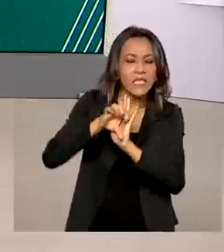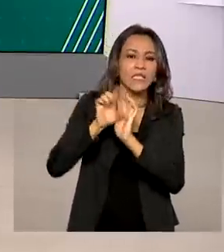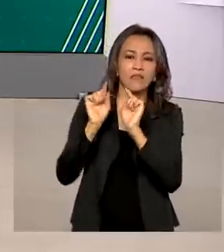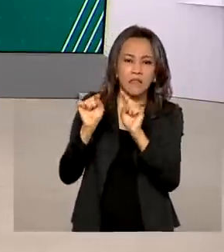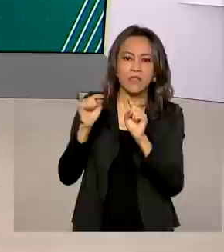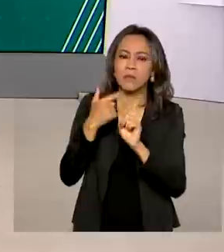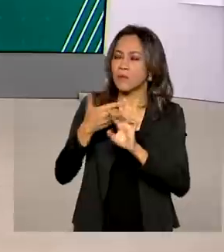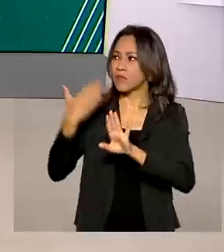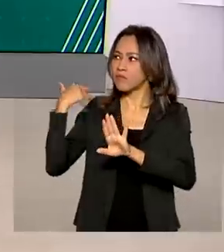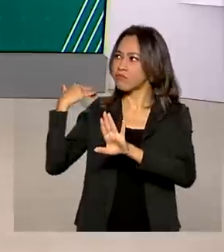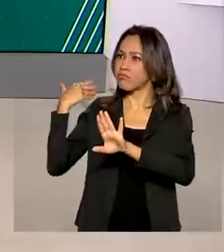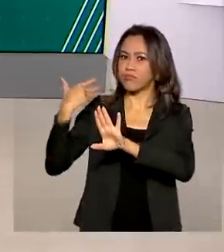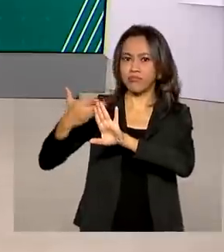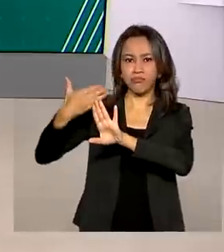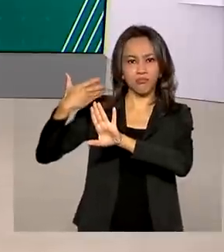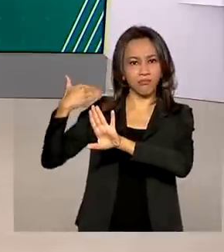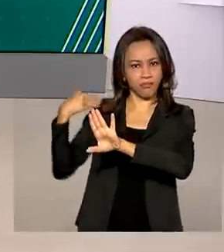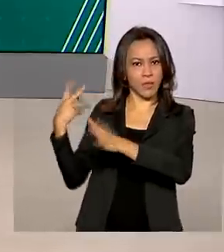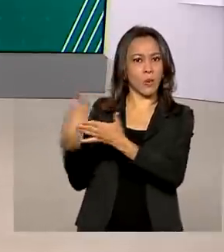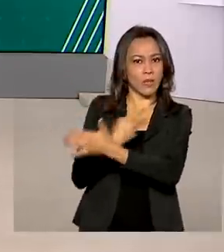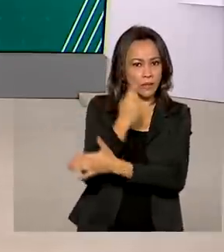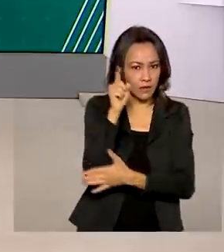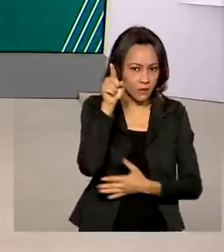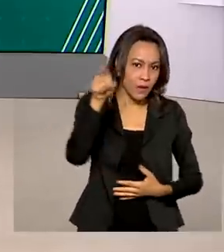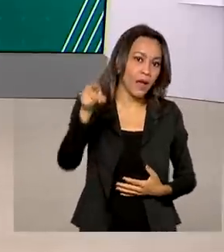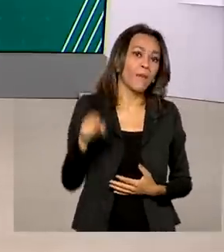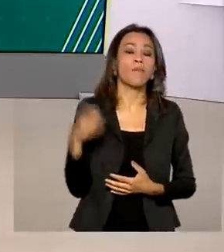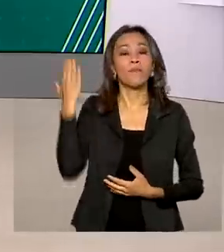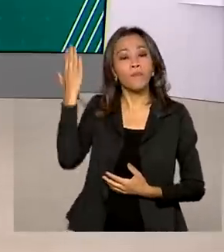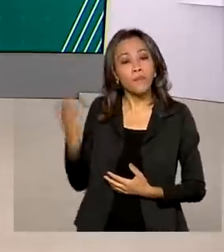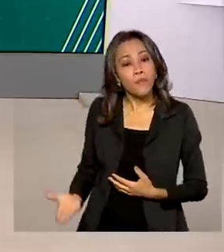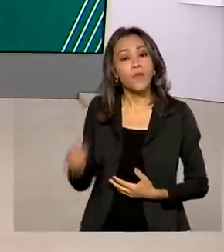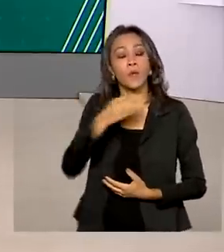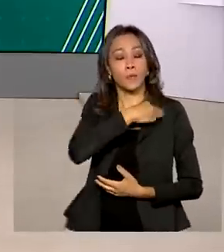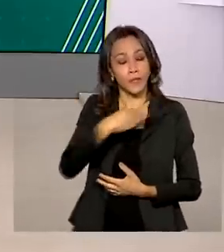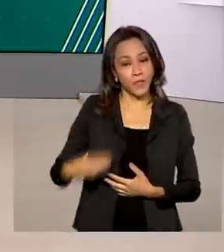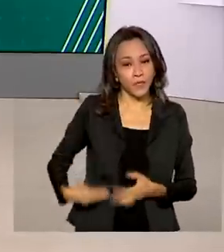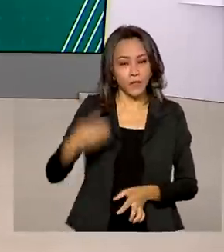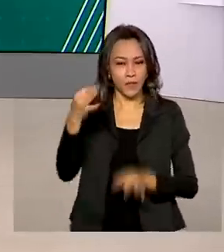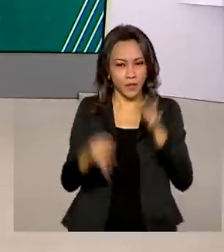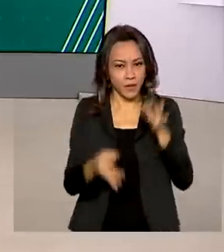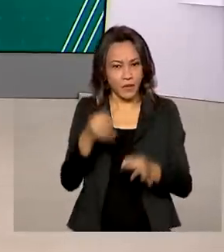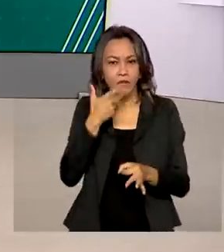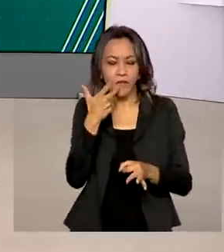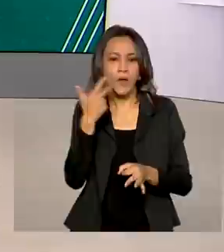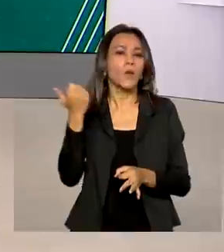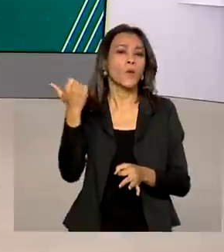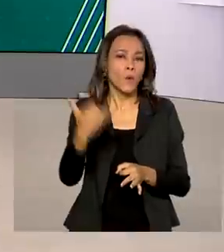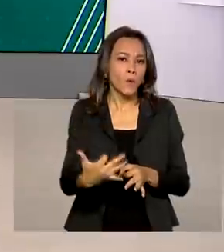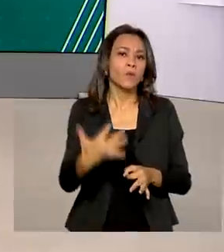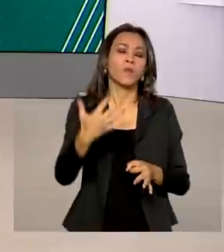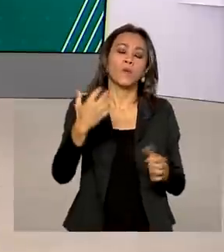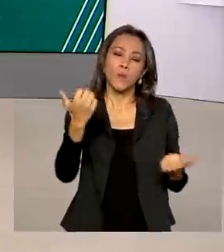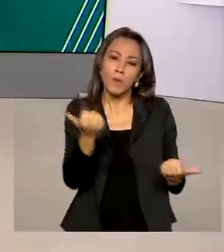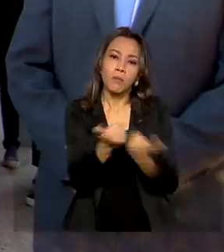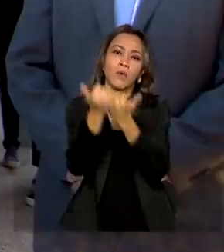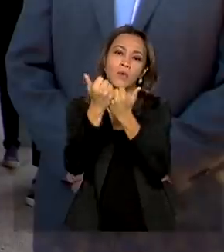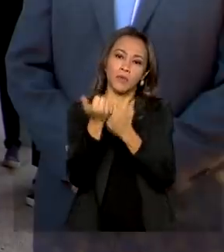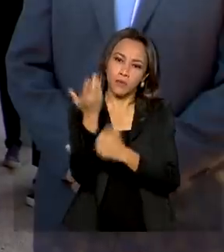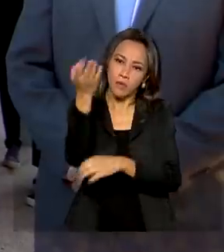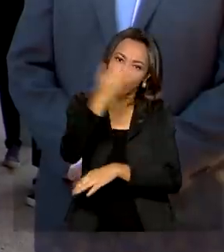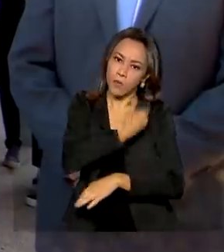dias. O ministro da Justiça e Segurança Pública, Anderson Torres, falou sobre a iniciativa conjunta com o governo amazonense.